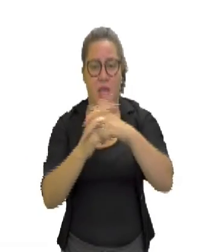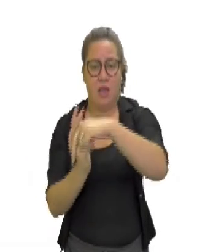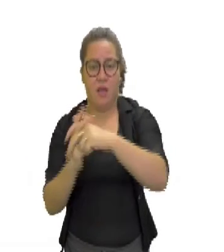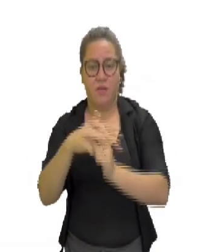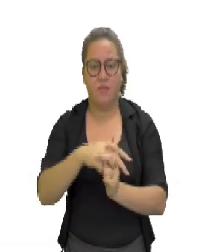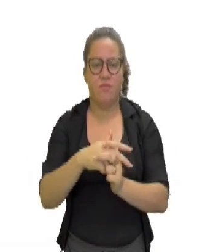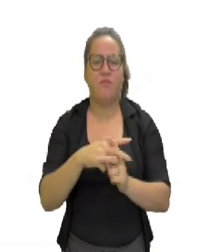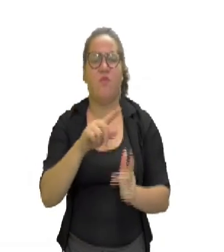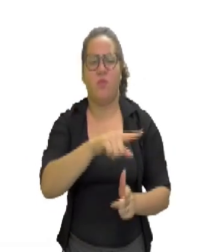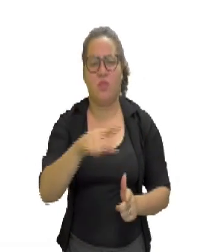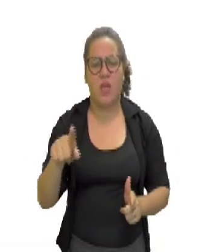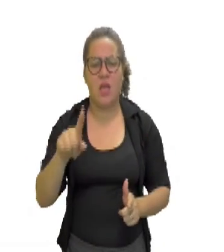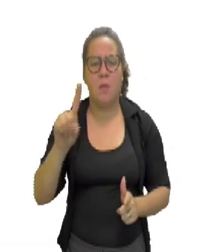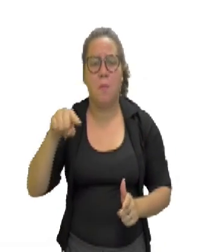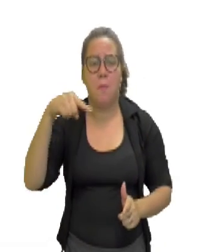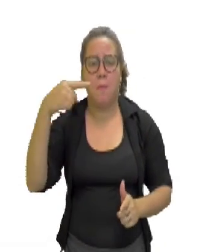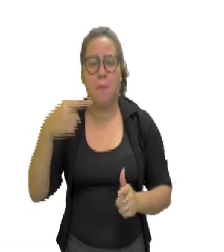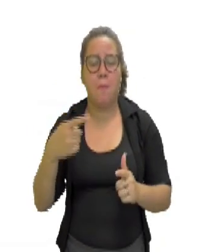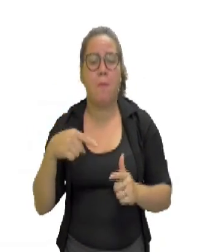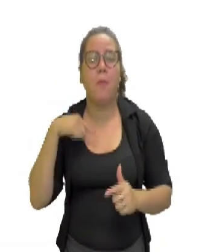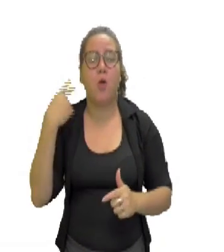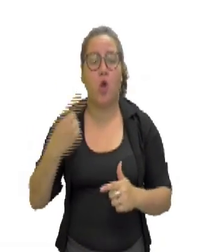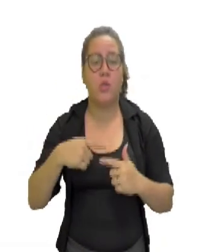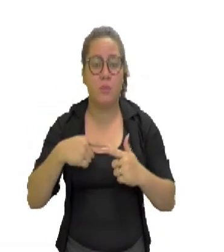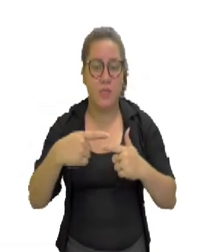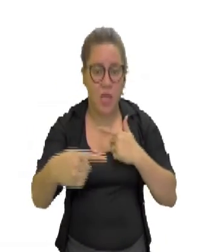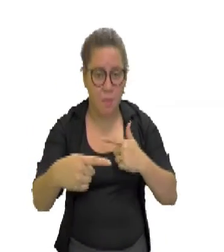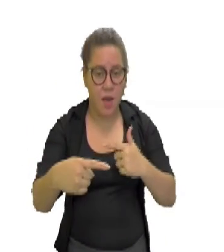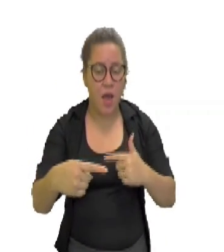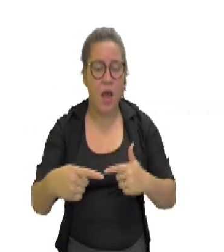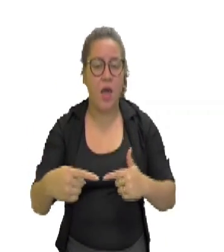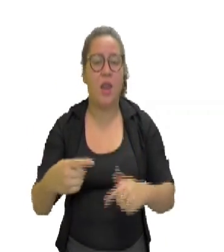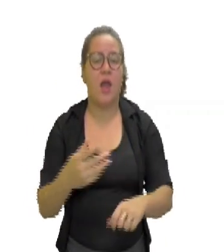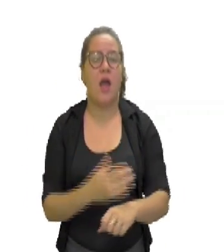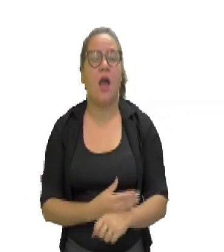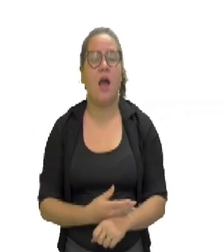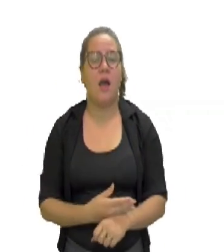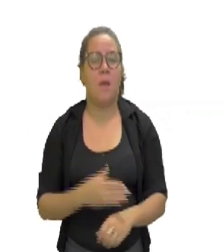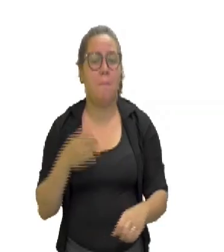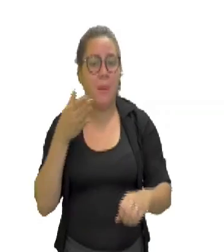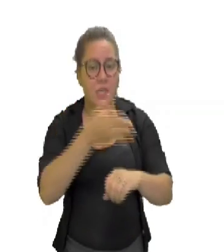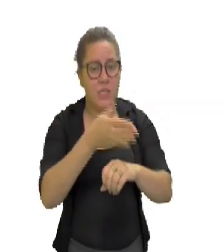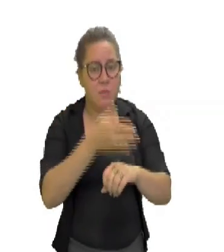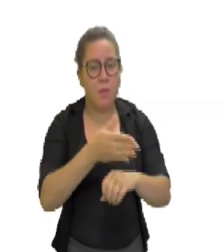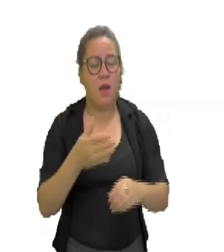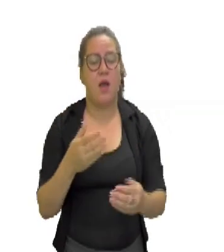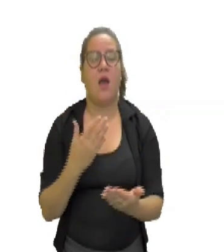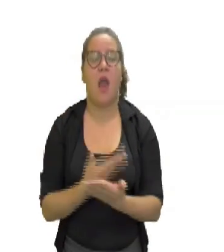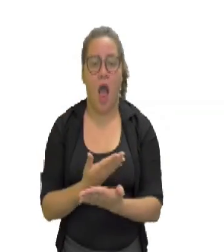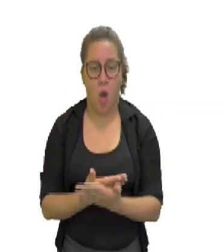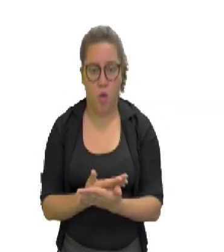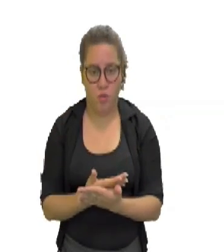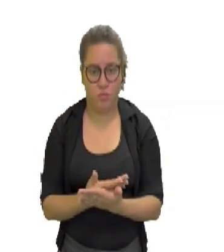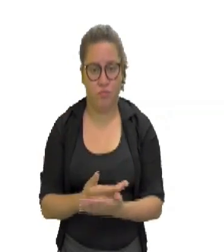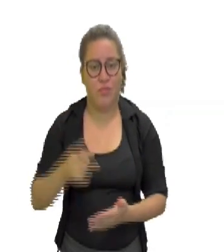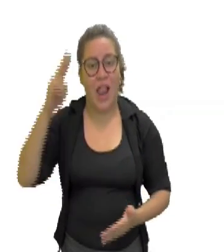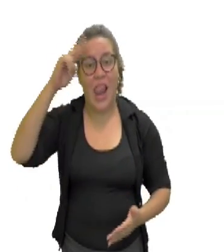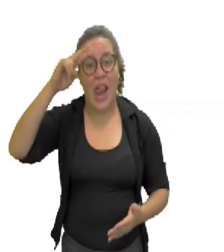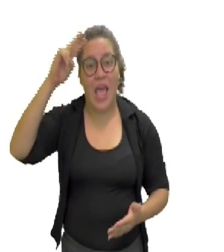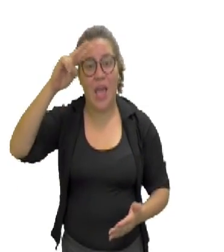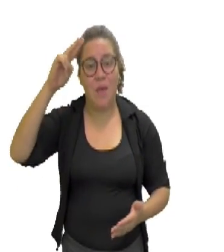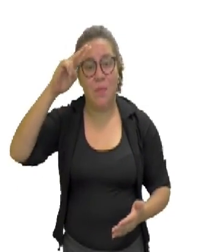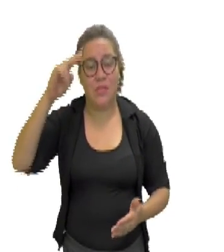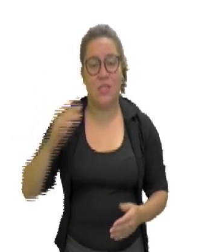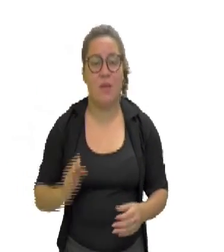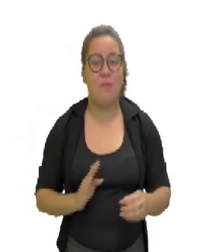que na próxima semana vocês estejam aí participando novamente da nossa aula. E lembre-se, tá? Que para acessar